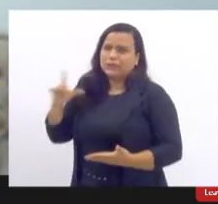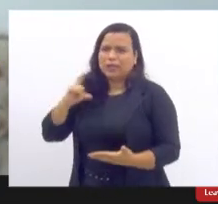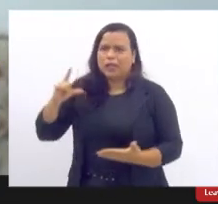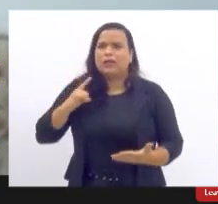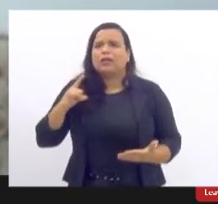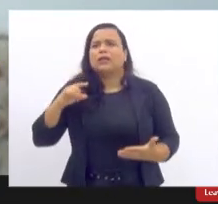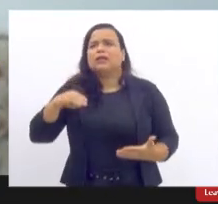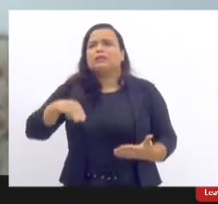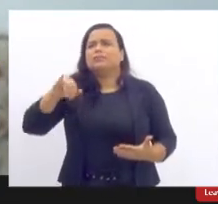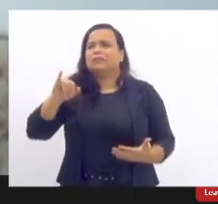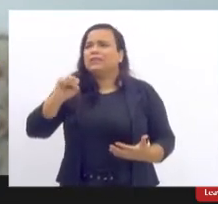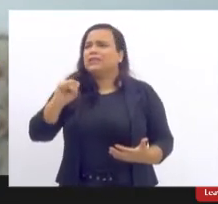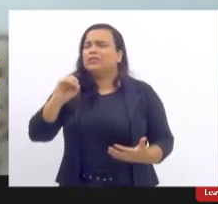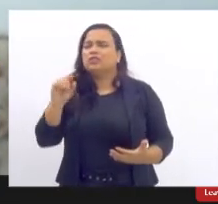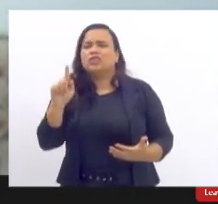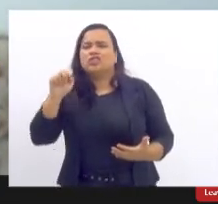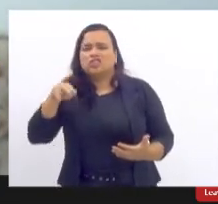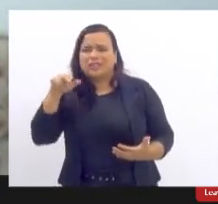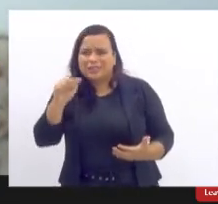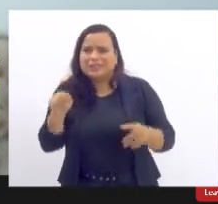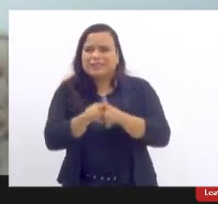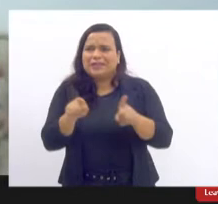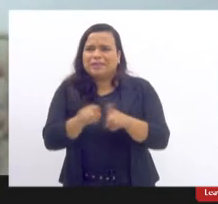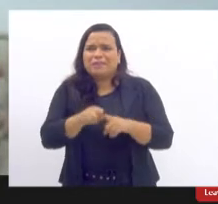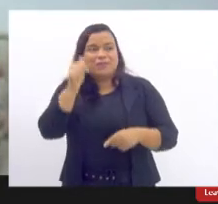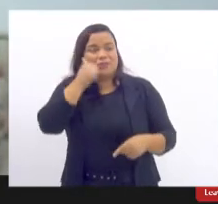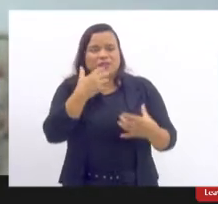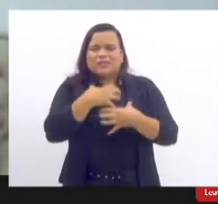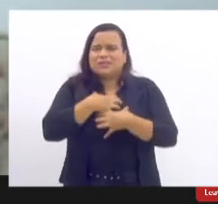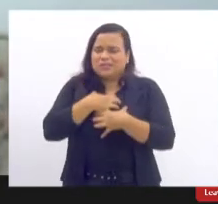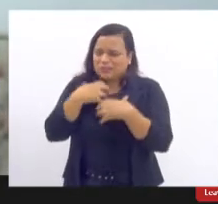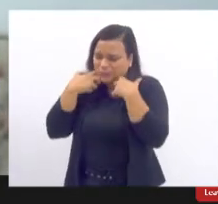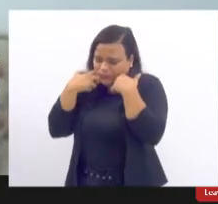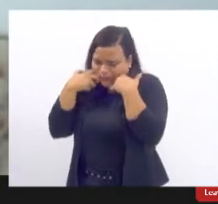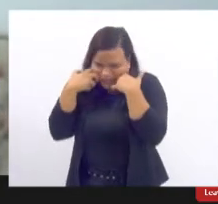de constrangimento. para não me estender mais,